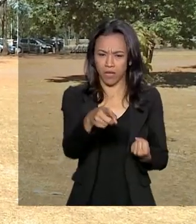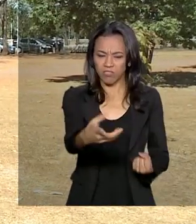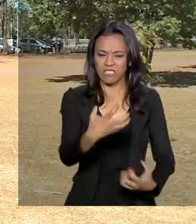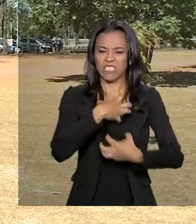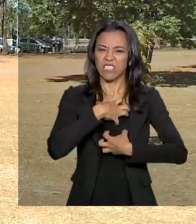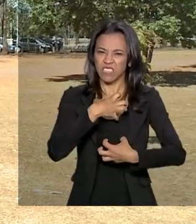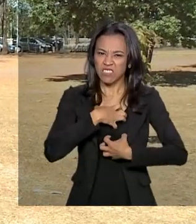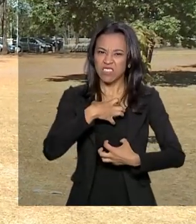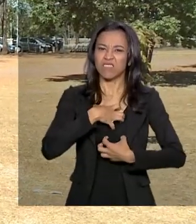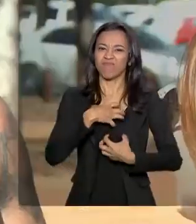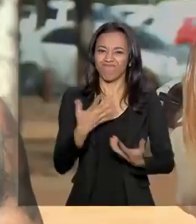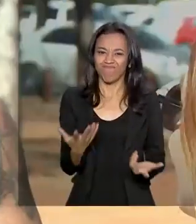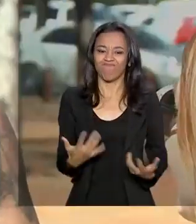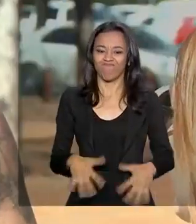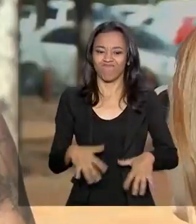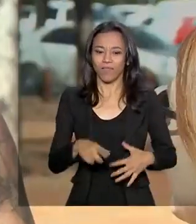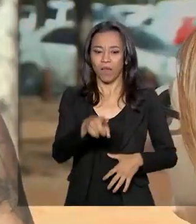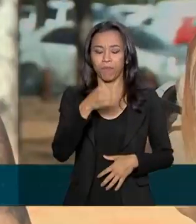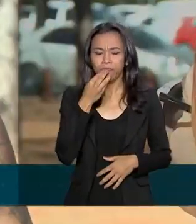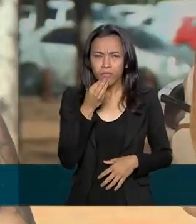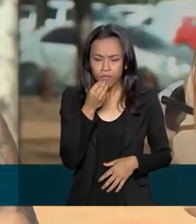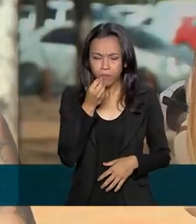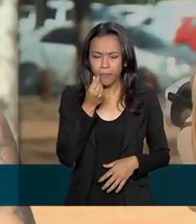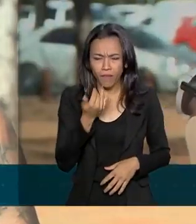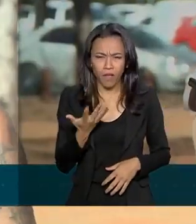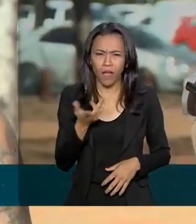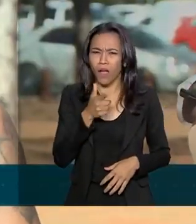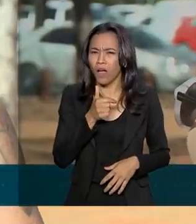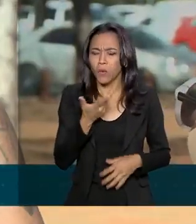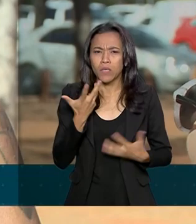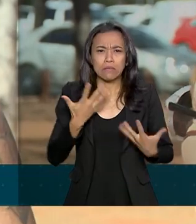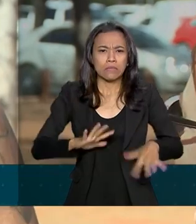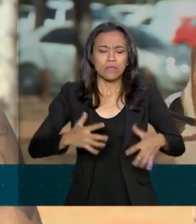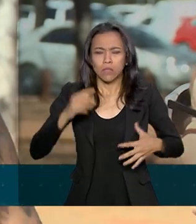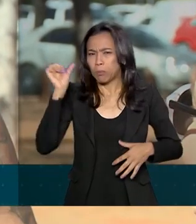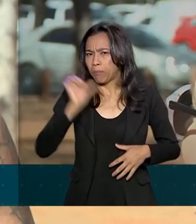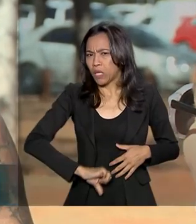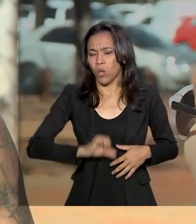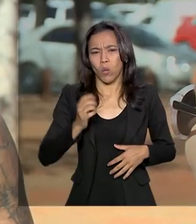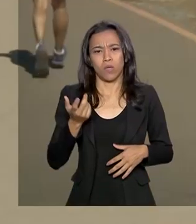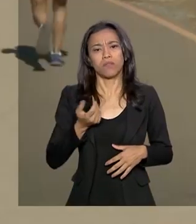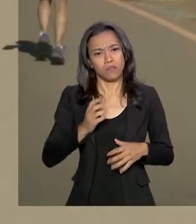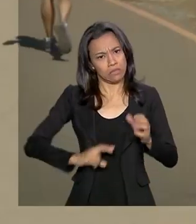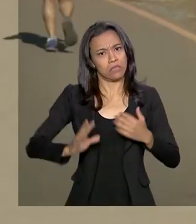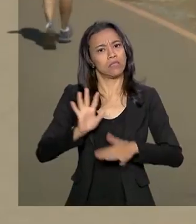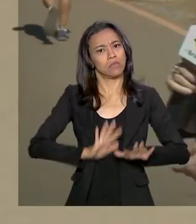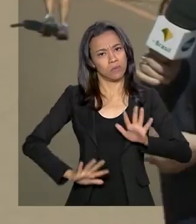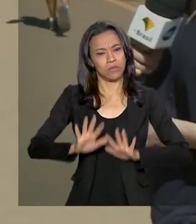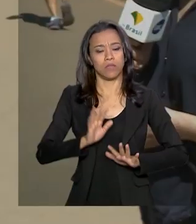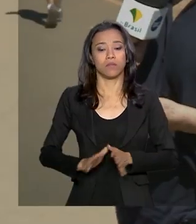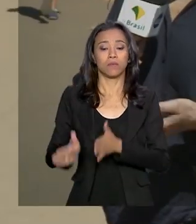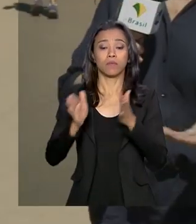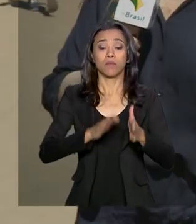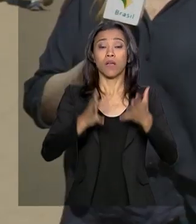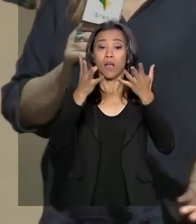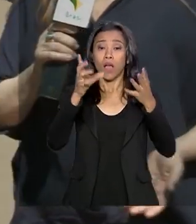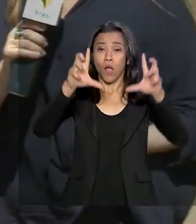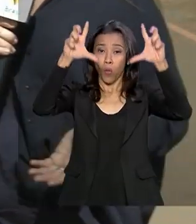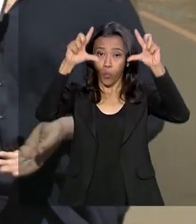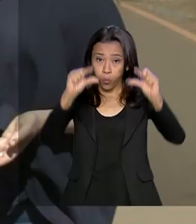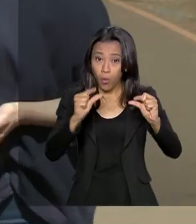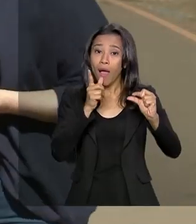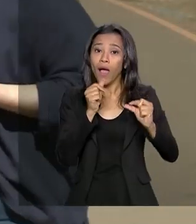da baixa umidade. A boca fica seca mais rápido, tudo piora, tem que se cuidar mais. A baixa umidade provoca